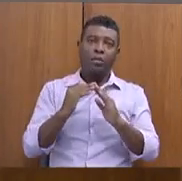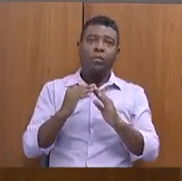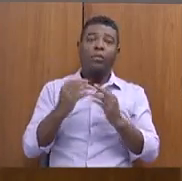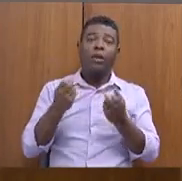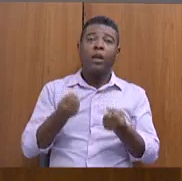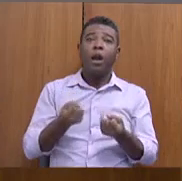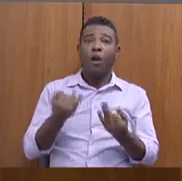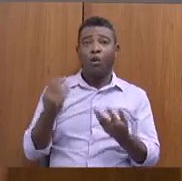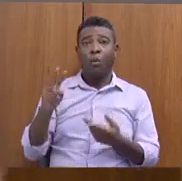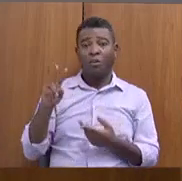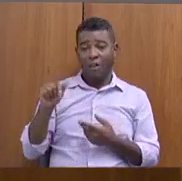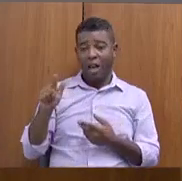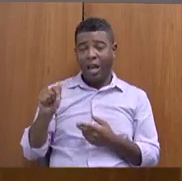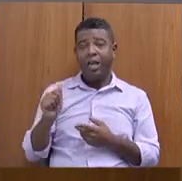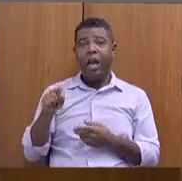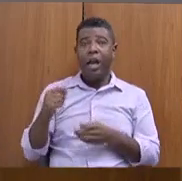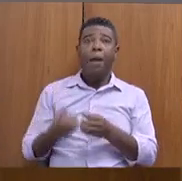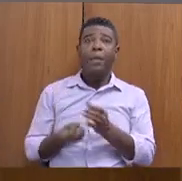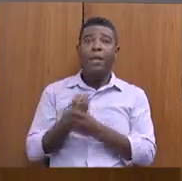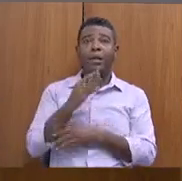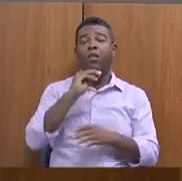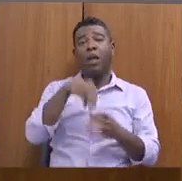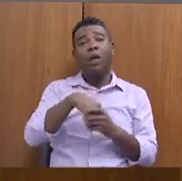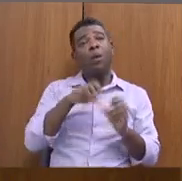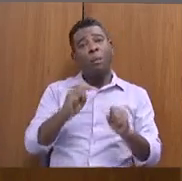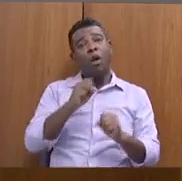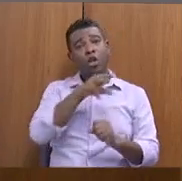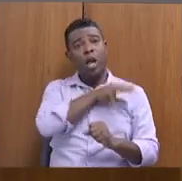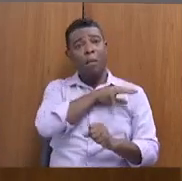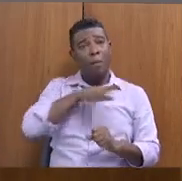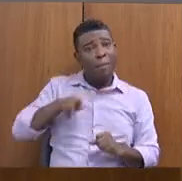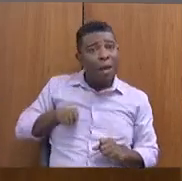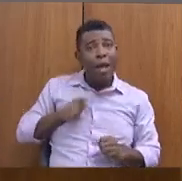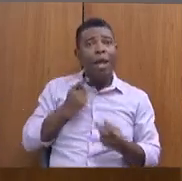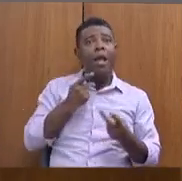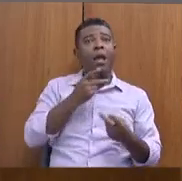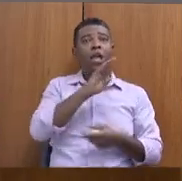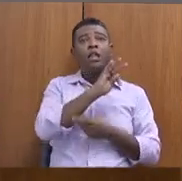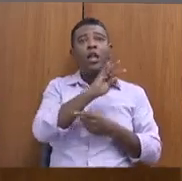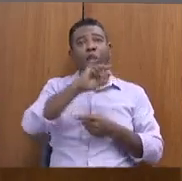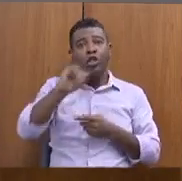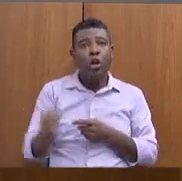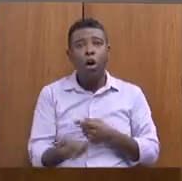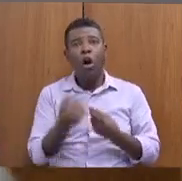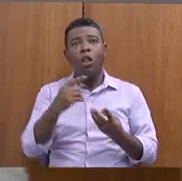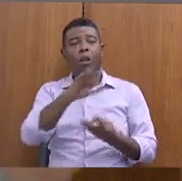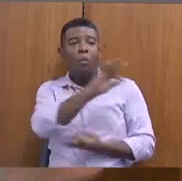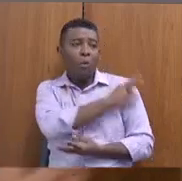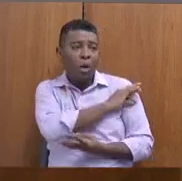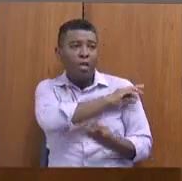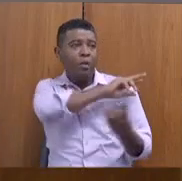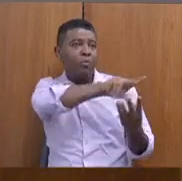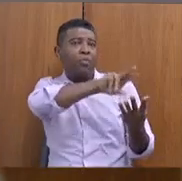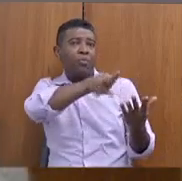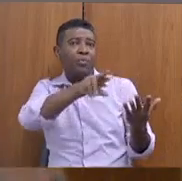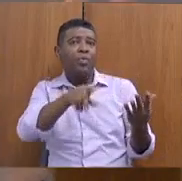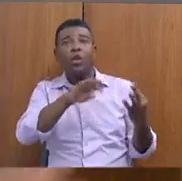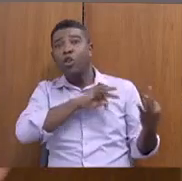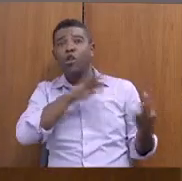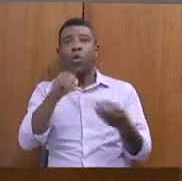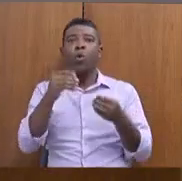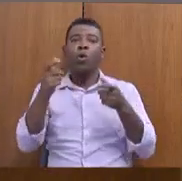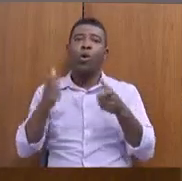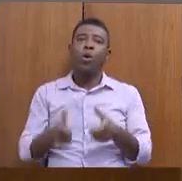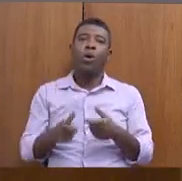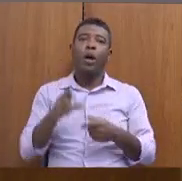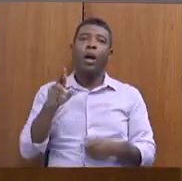CERN, mas pode ser no MP, no TJ, na Polícia Civil, na Polícia Militar, todos os lugares que dá rede